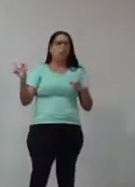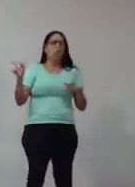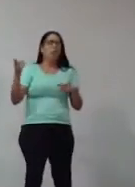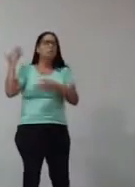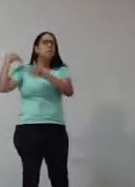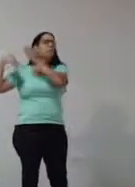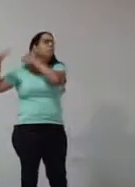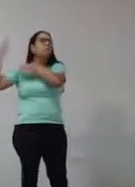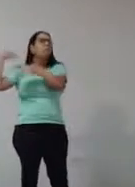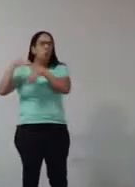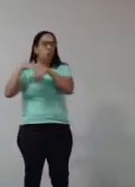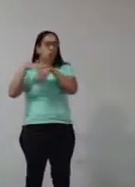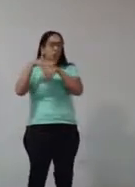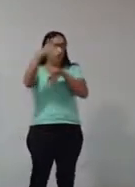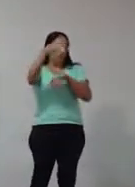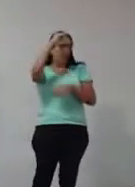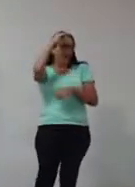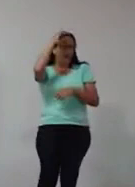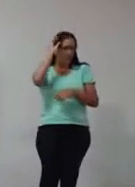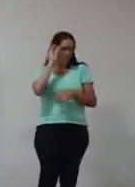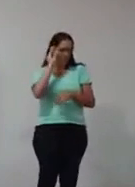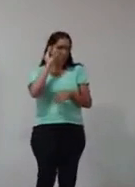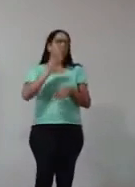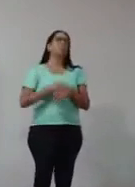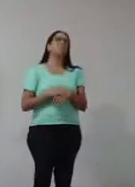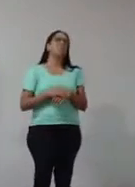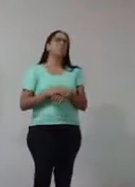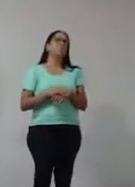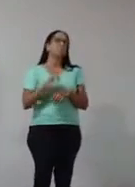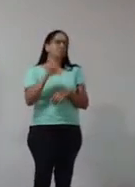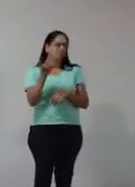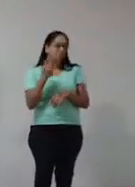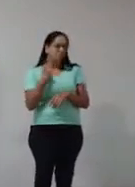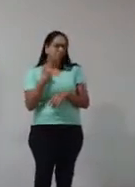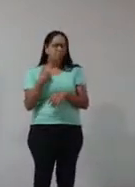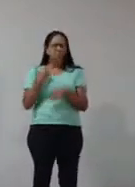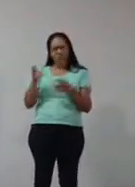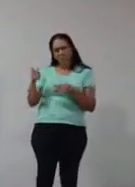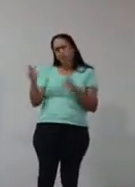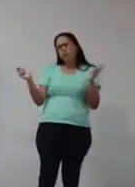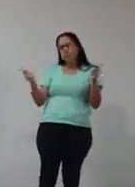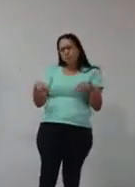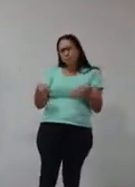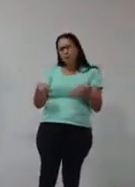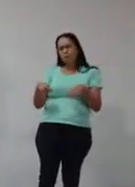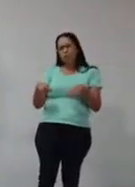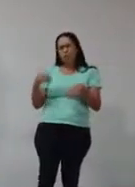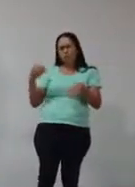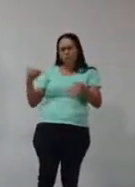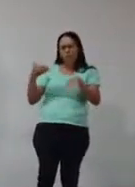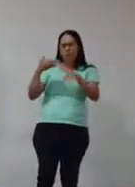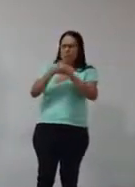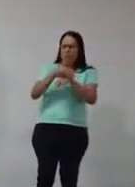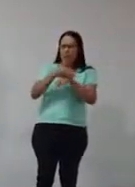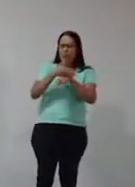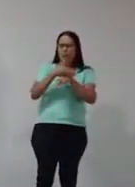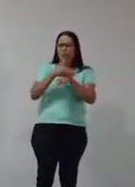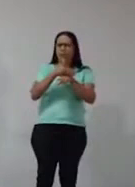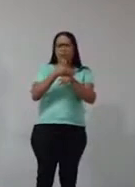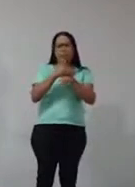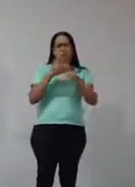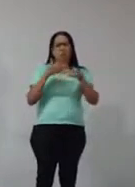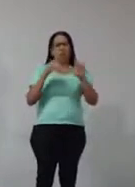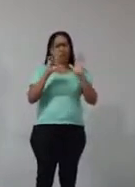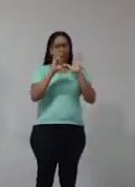tempo com a professora Vivian, que me disse, quem sabe você podia se candidatar para a rede, no próximo